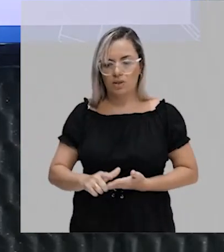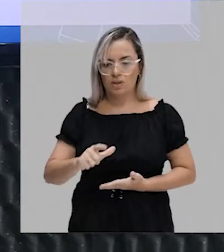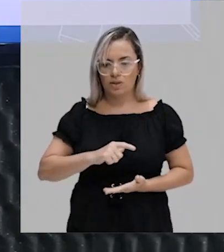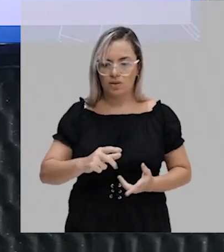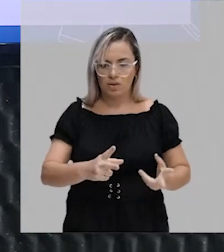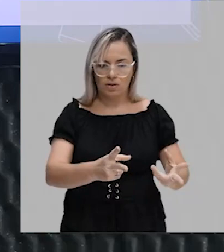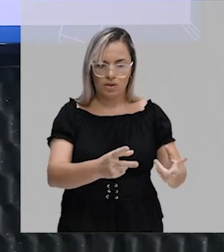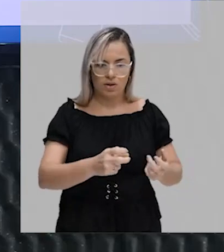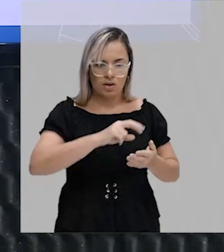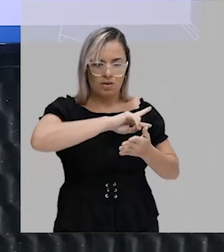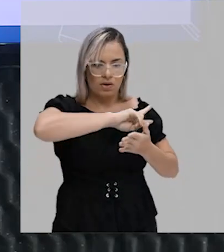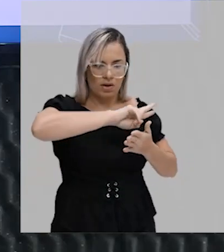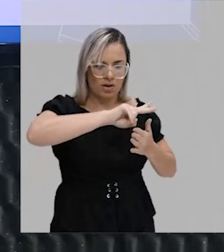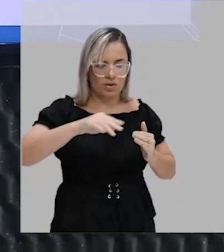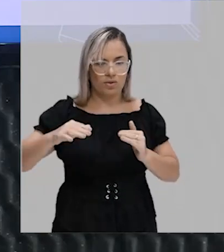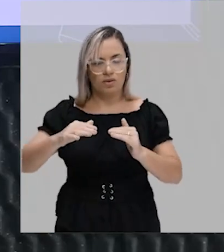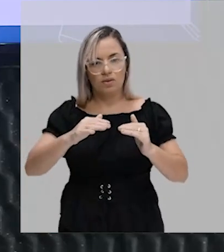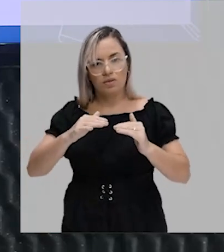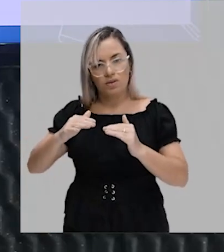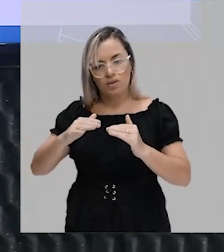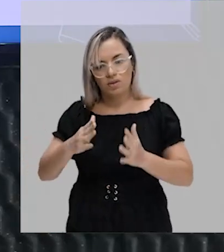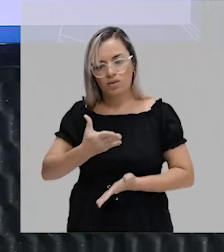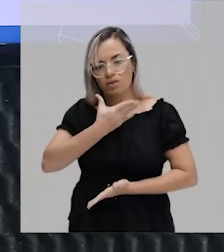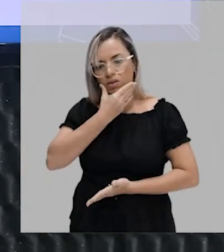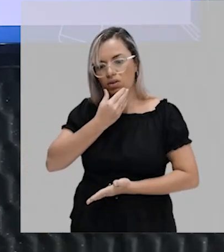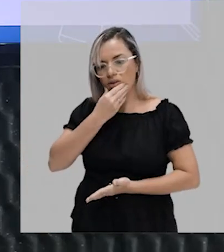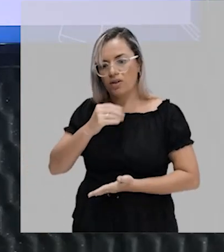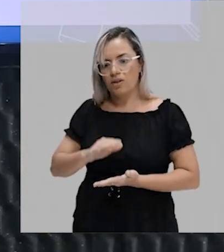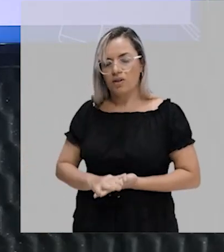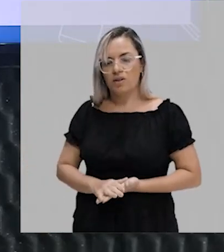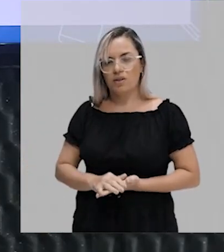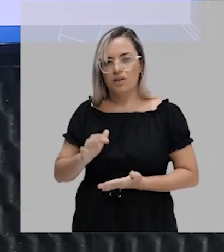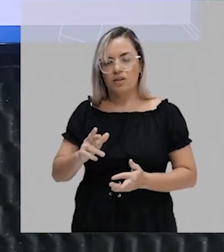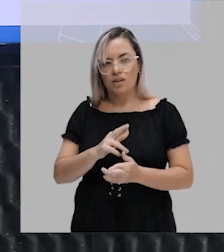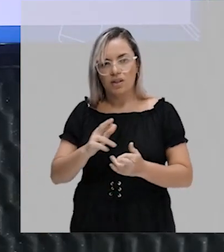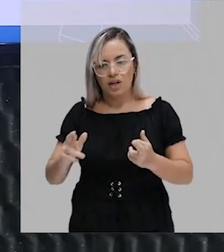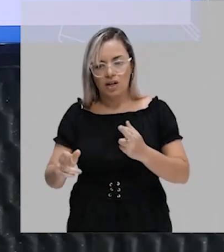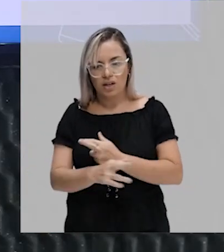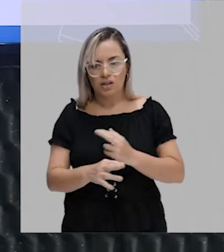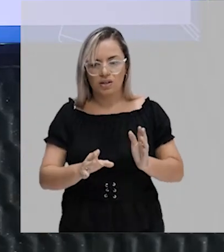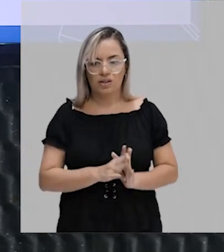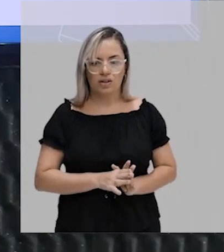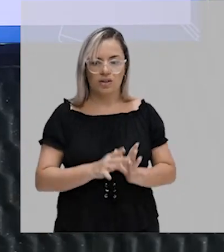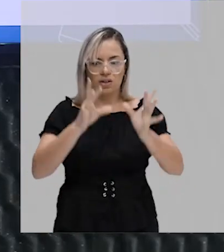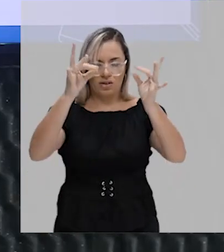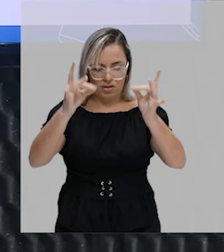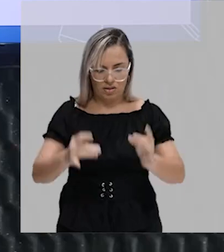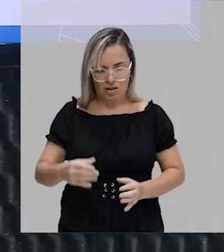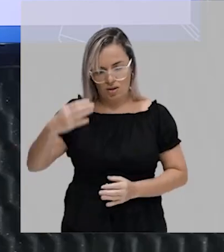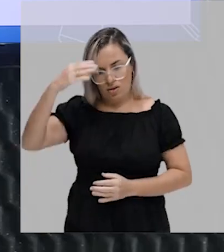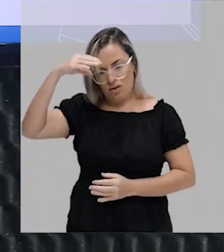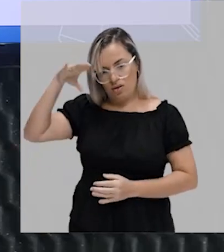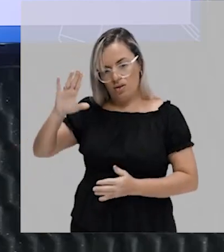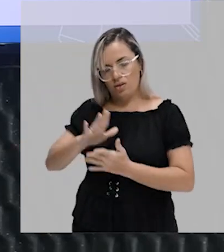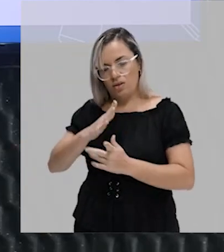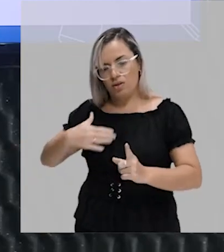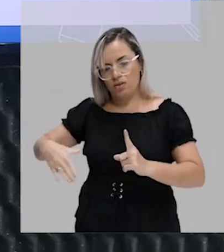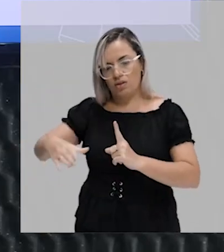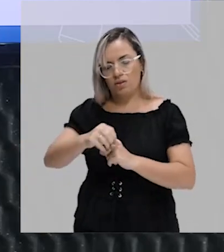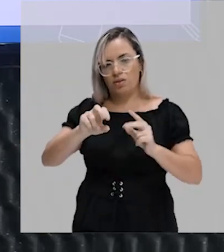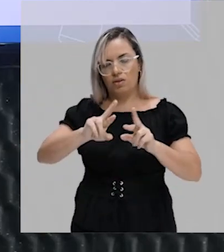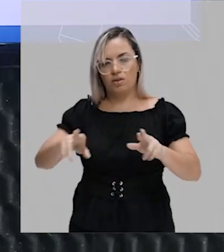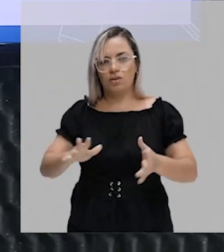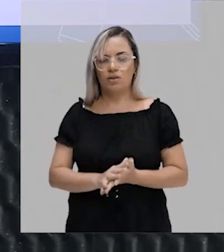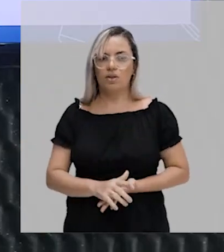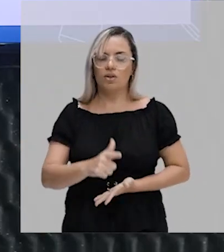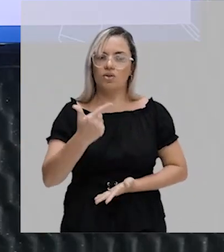masculinidade que existem em sociedades diferentes. Porque não é, não existe de maneira universal